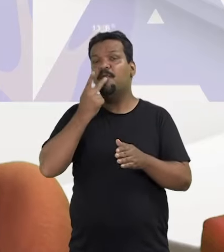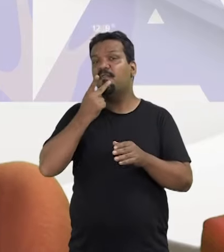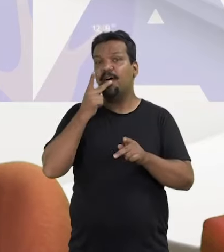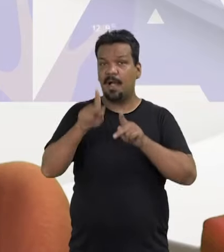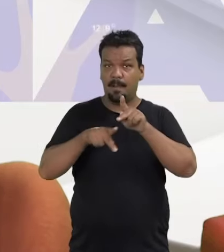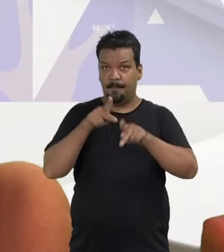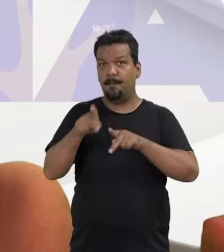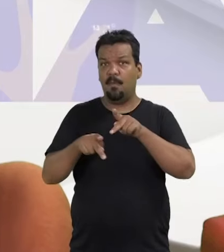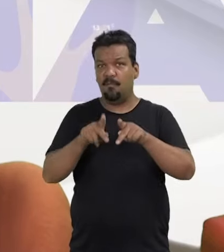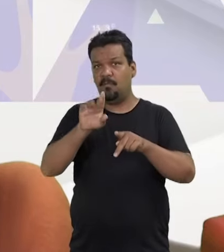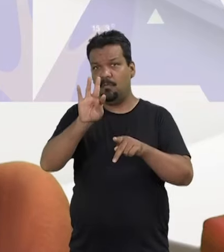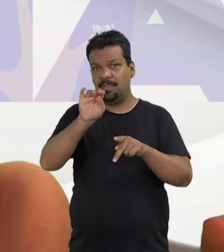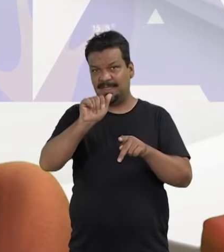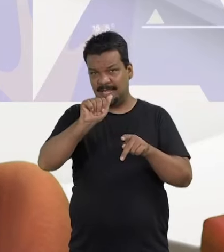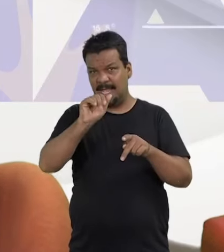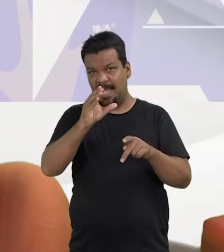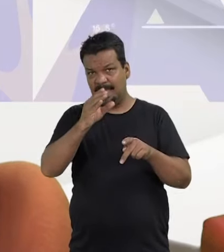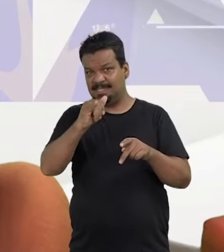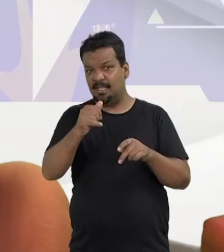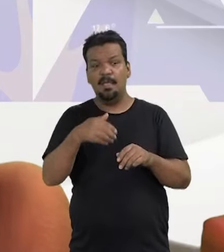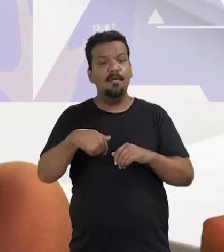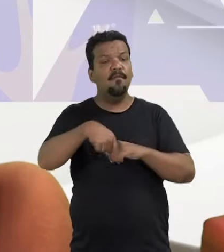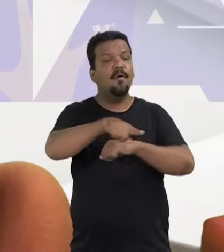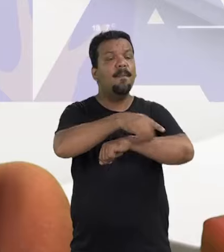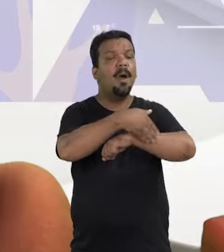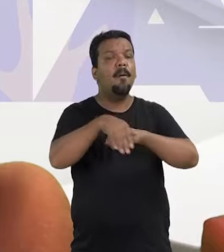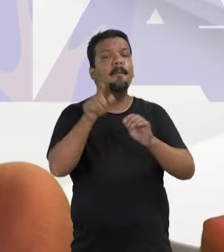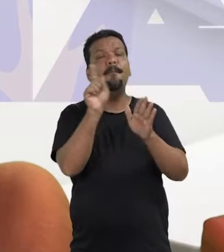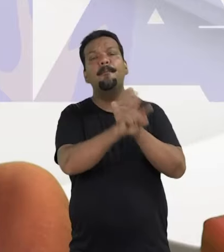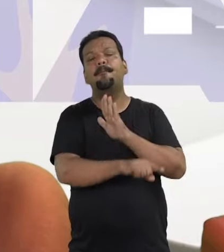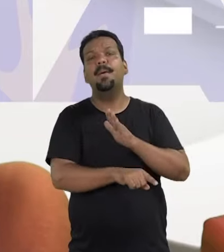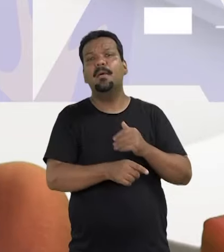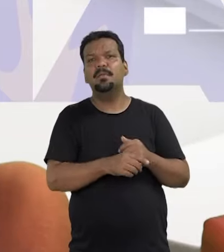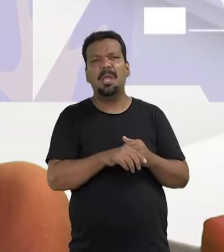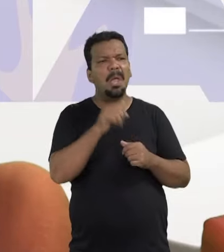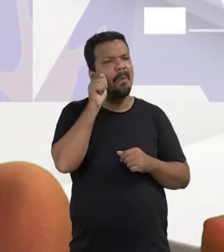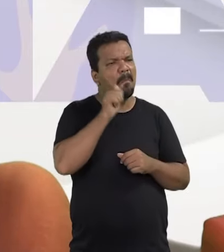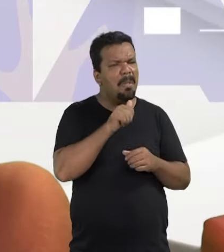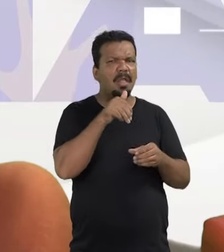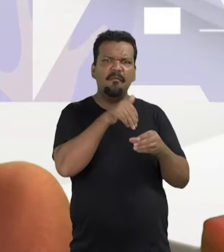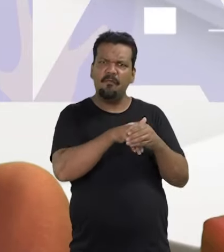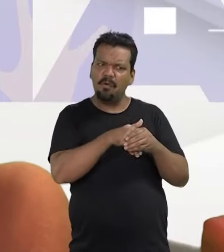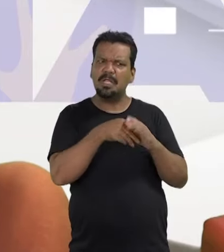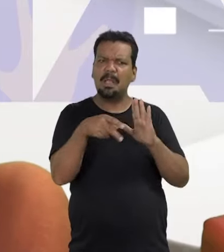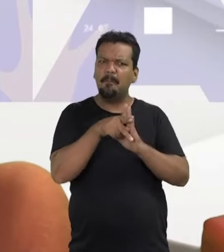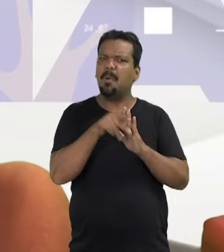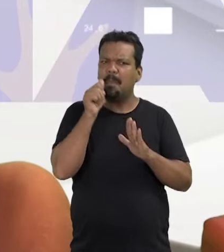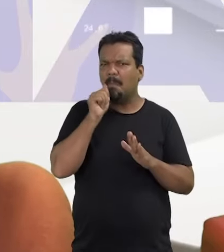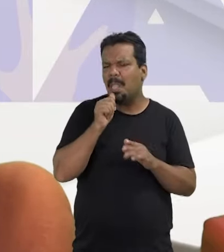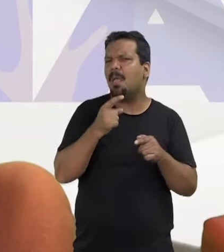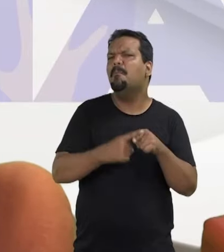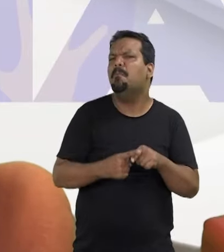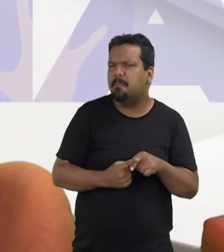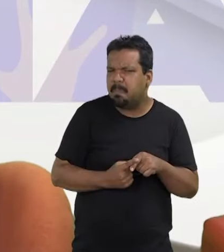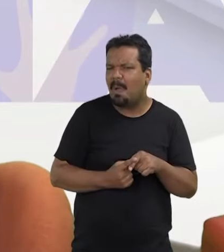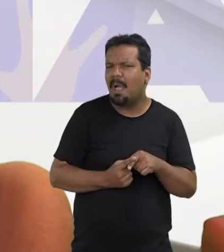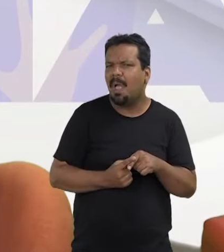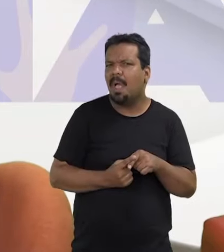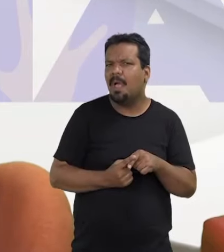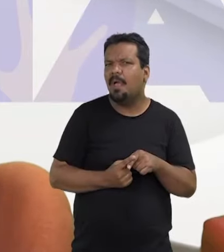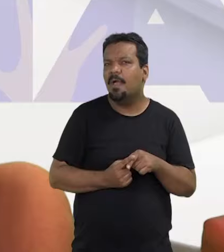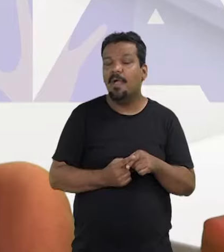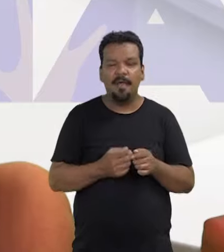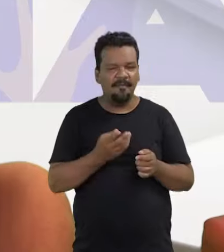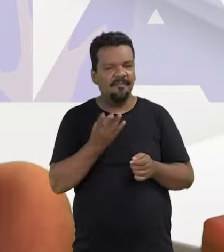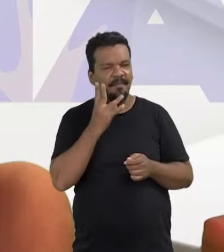teremos o quadro Fala, Povo, com Tarsis Xavier, que foi para as ruas perguntar, mulher, vota em mulher? Por